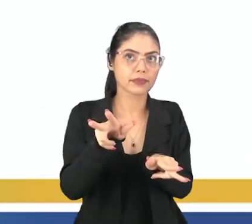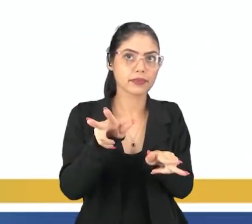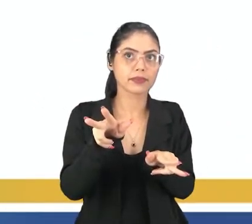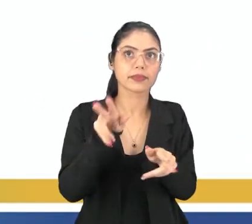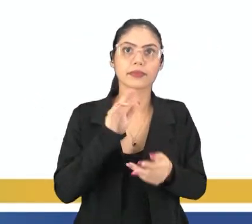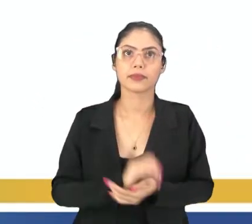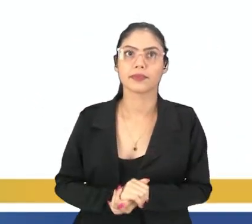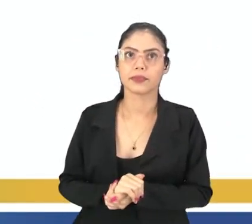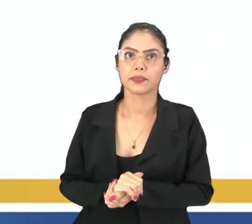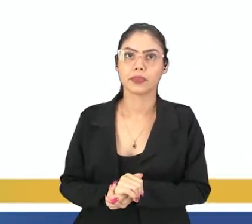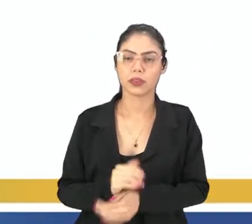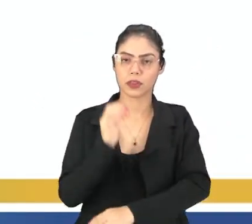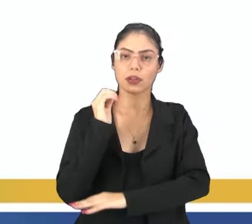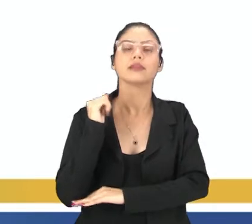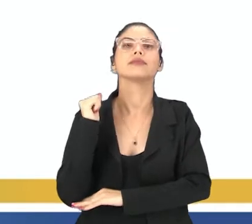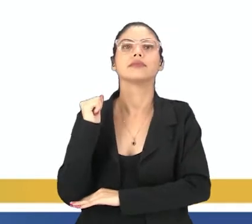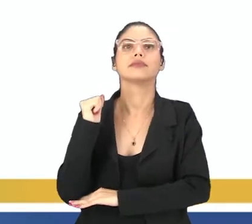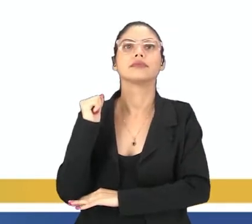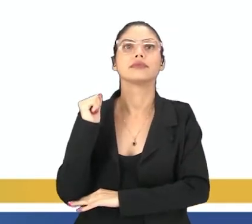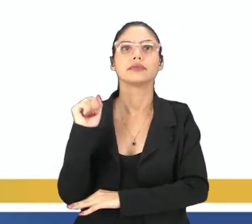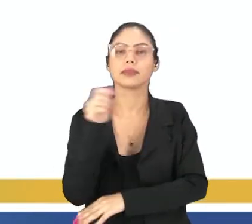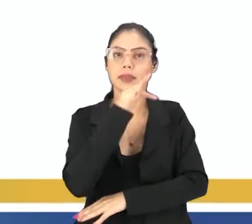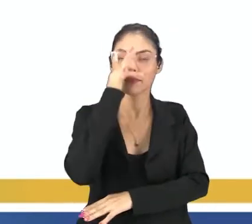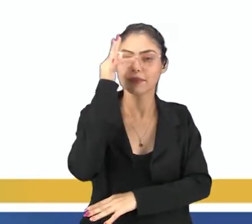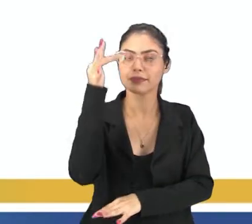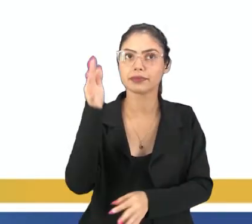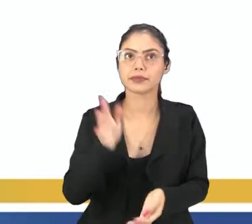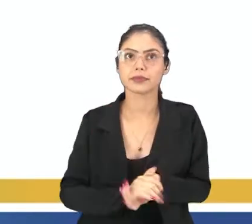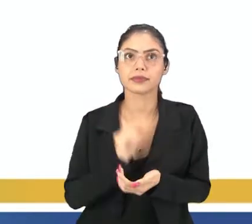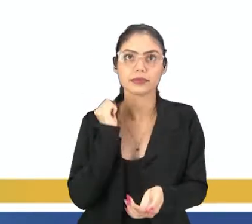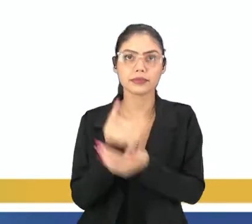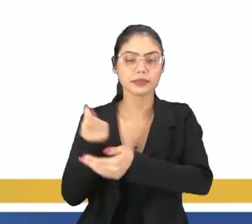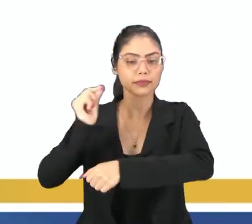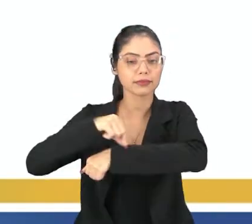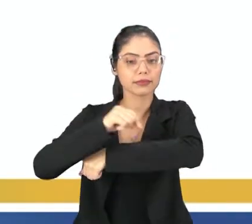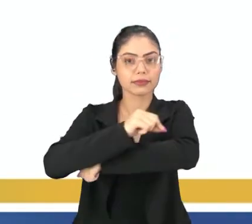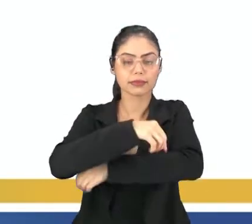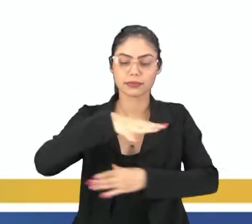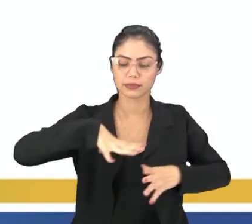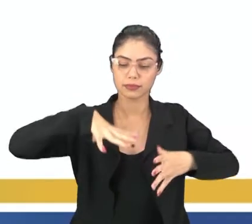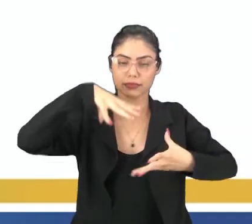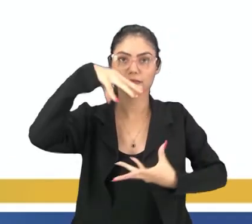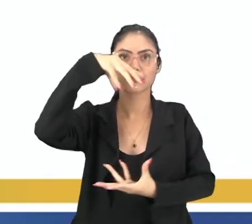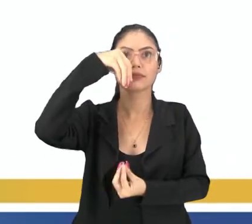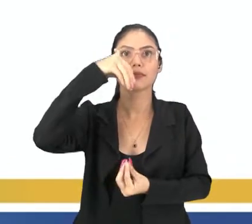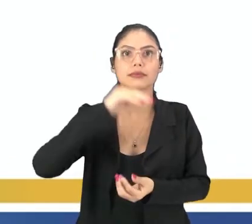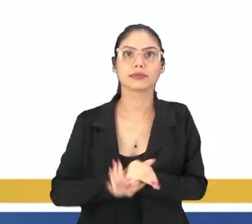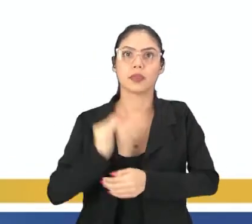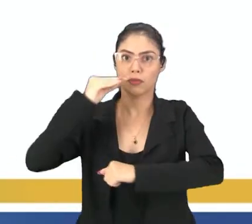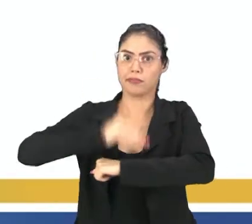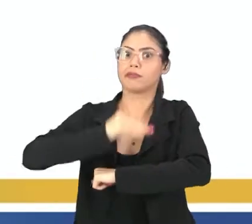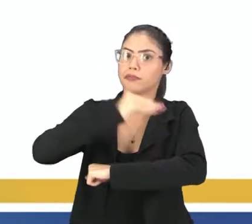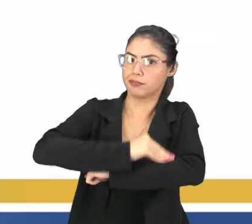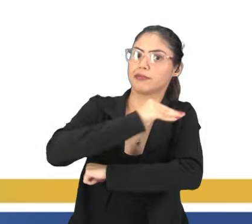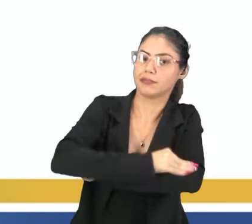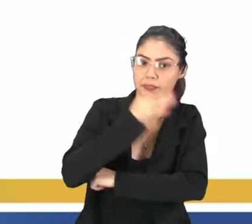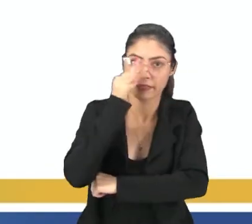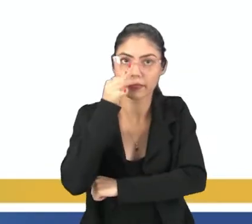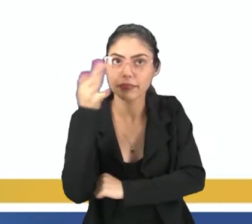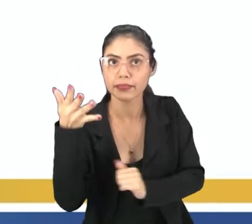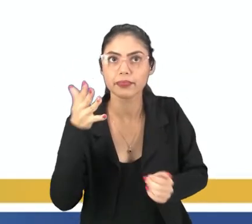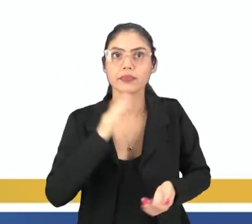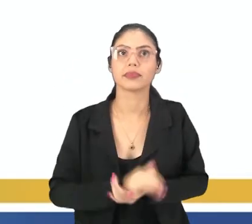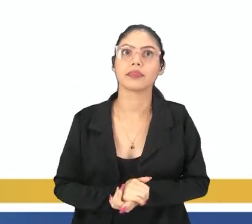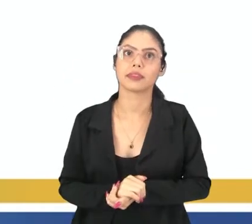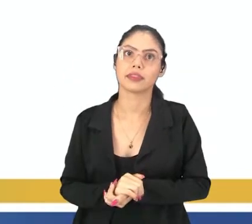era? Uma estátua de primavera? Quem me compra este formigueiro? E este sapo que é jardineiro?